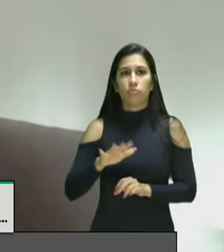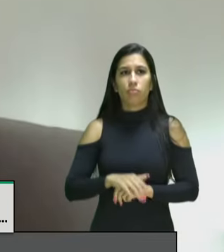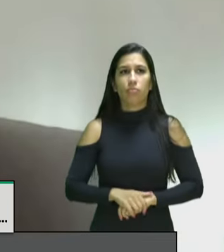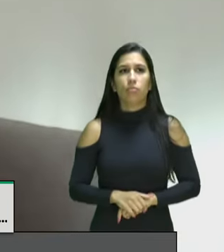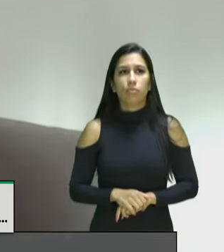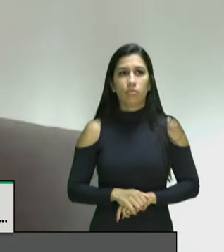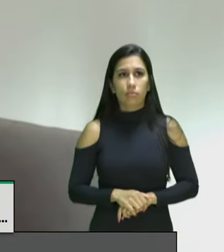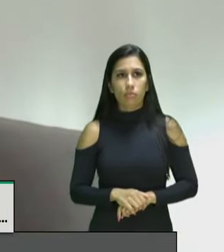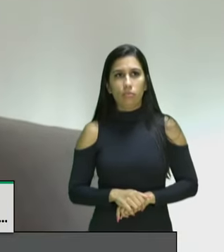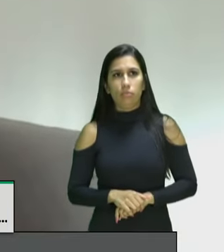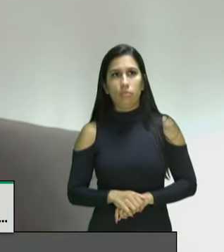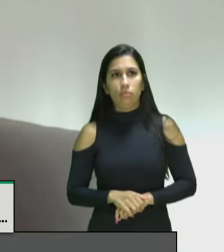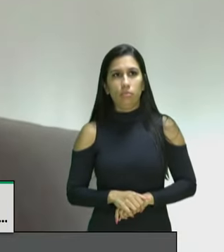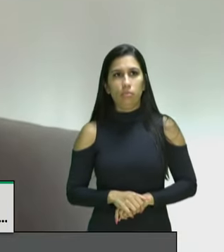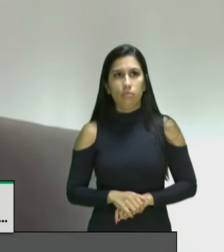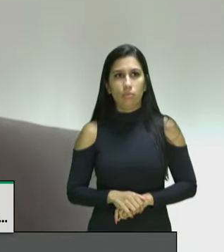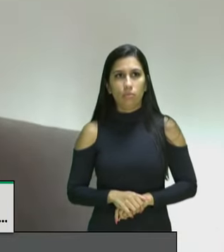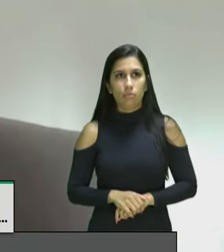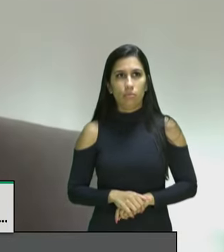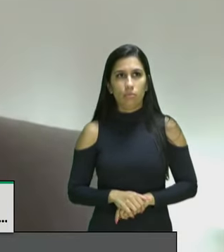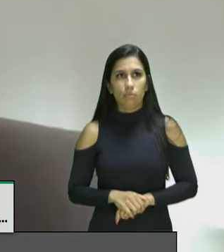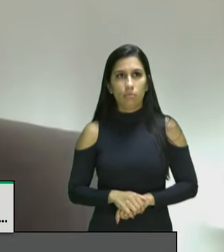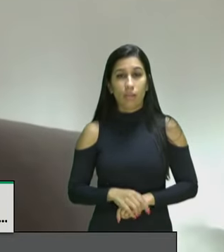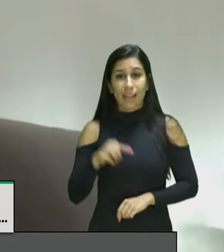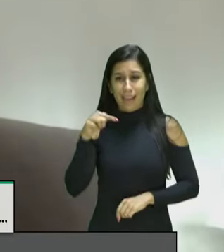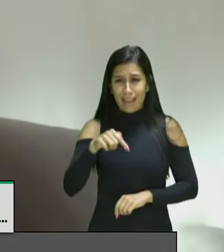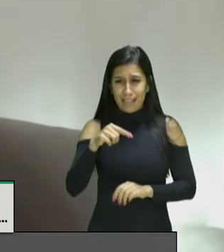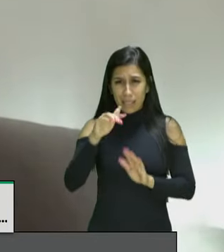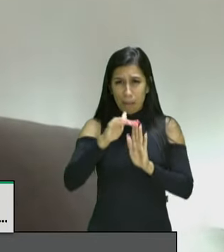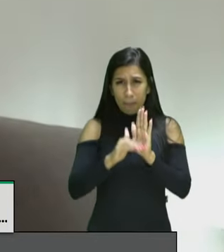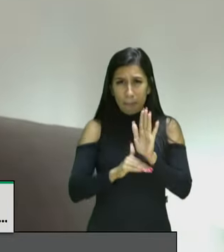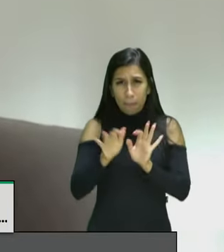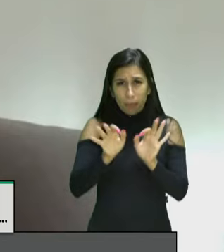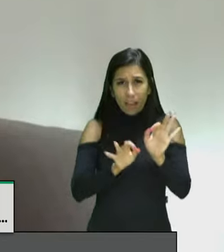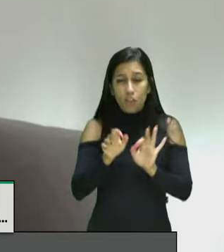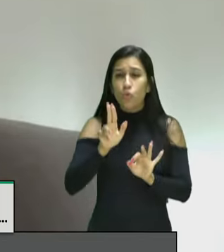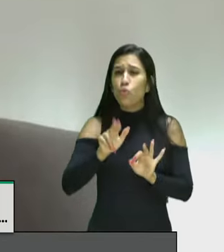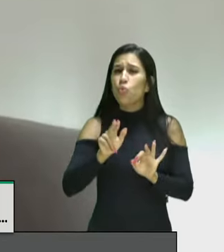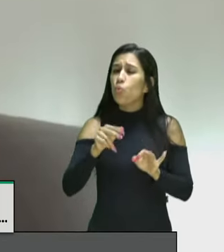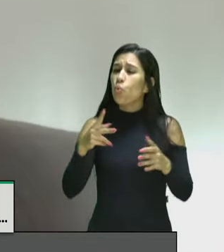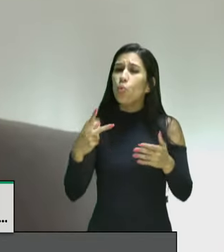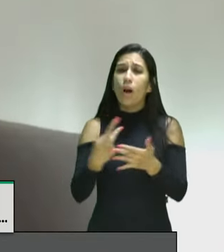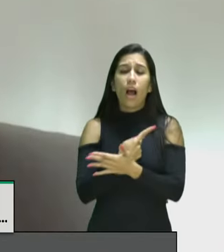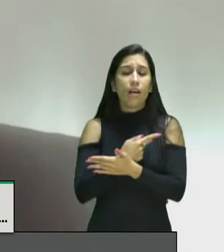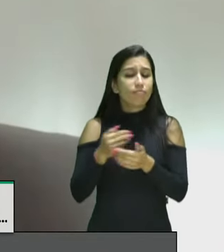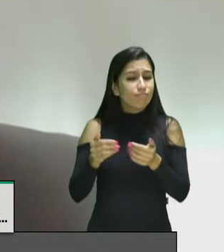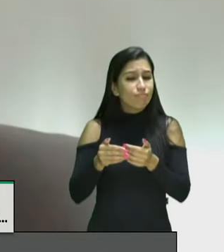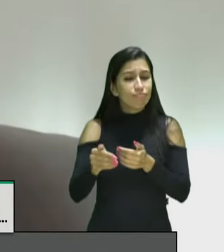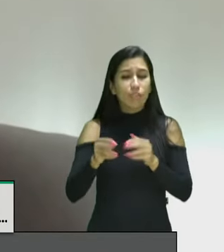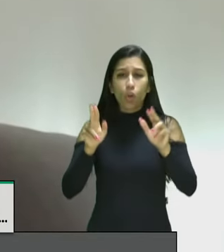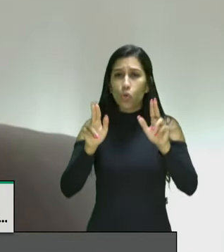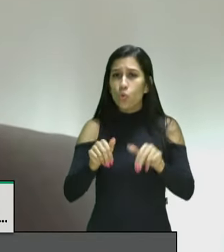13.675 de 2018 nunca foi implementado dizer que